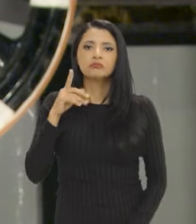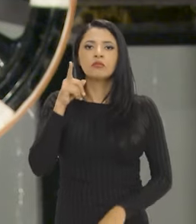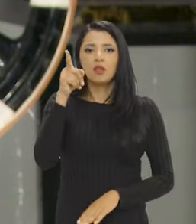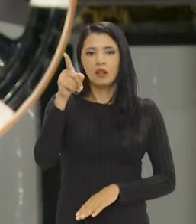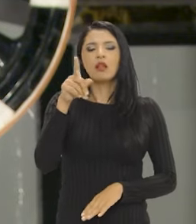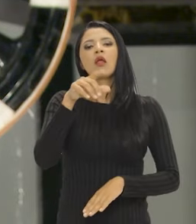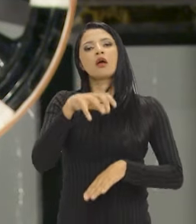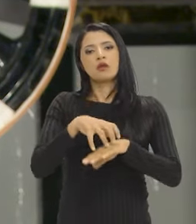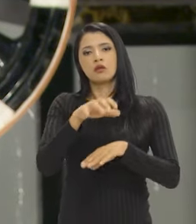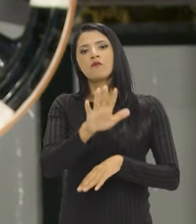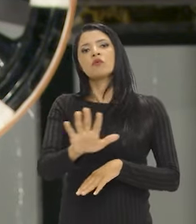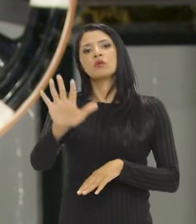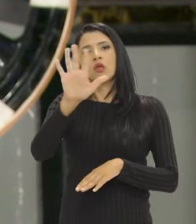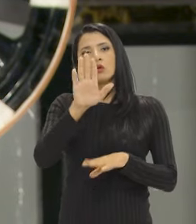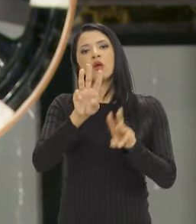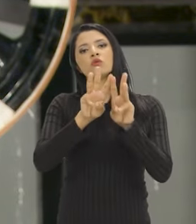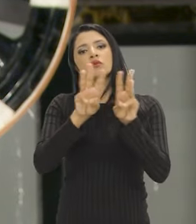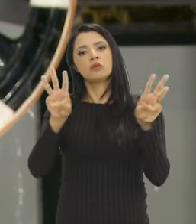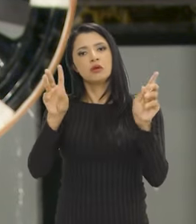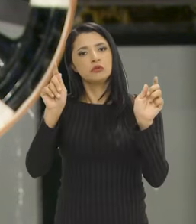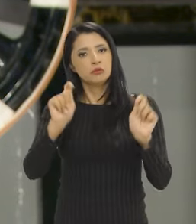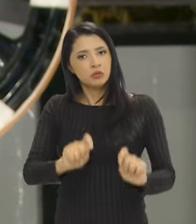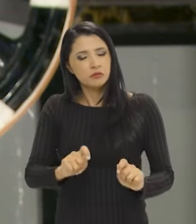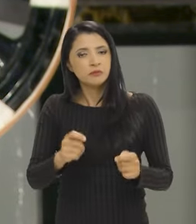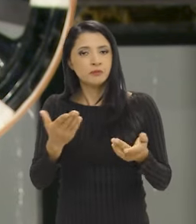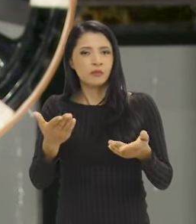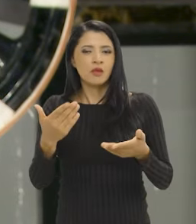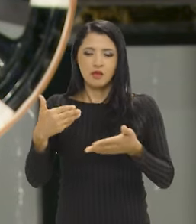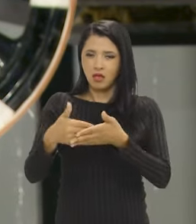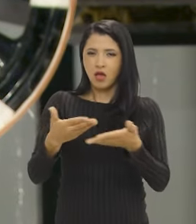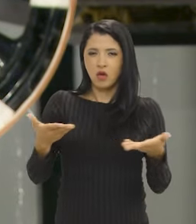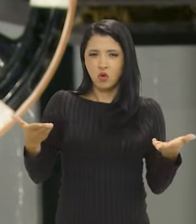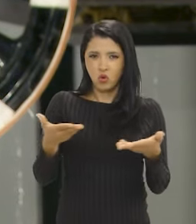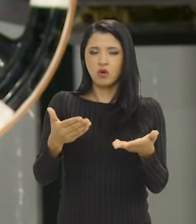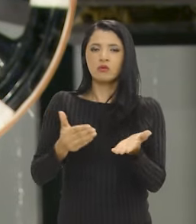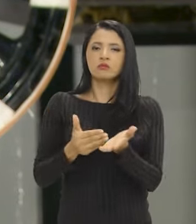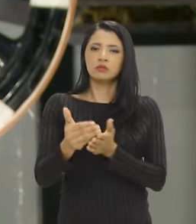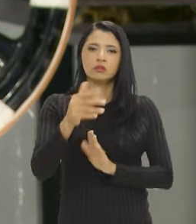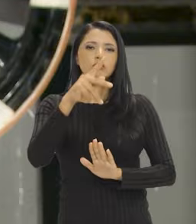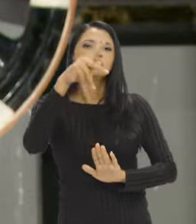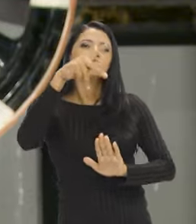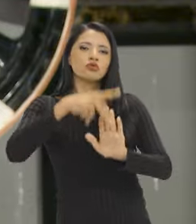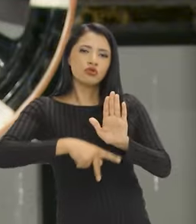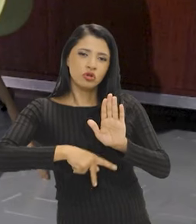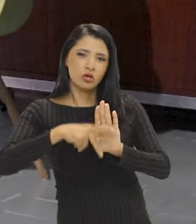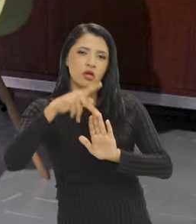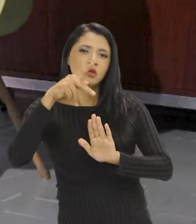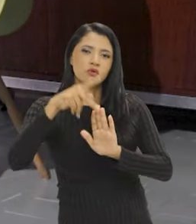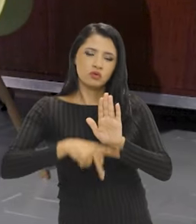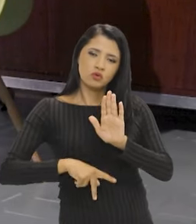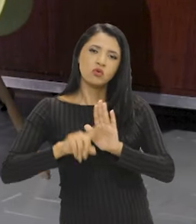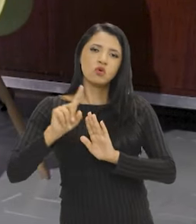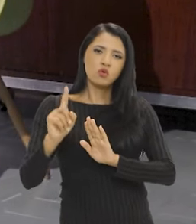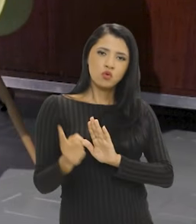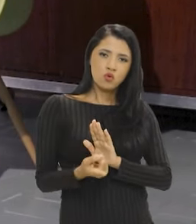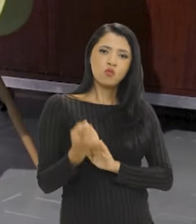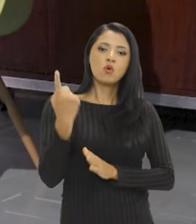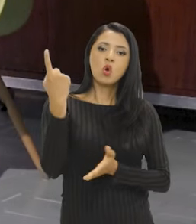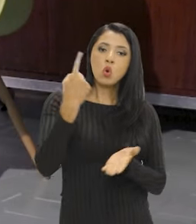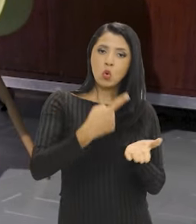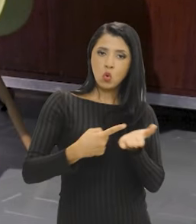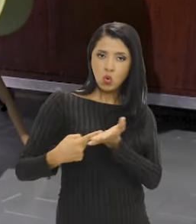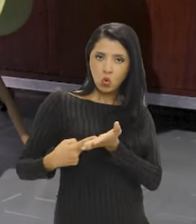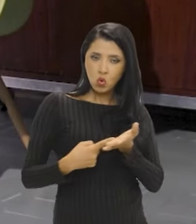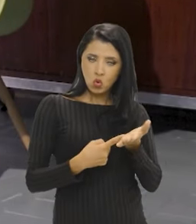gratuita no Arquivo Nacional. recentemente, nós demos início a um projeto, um